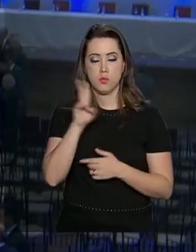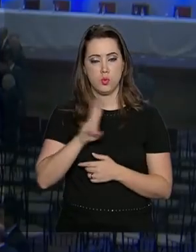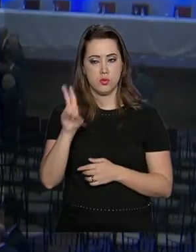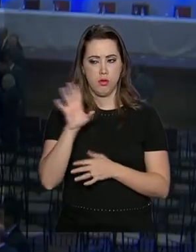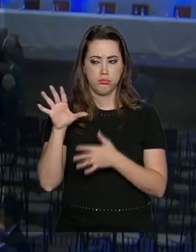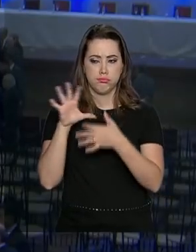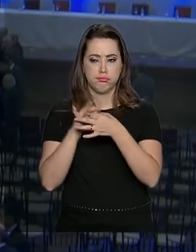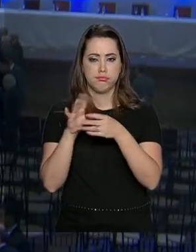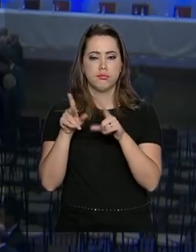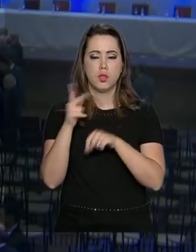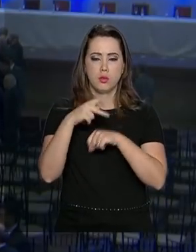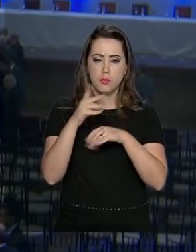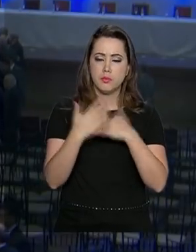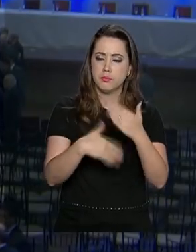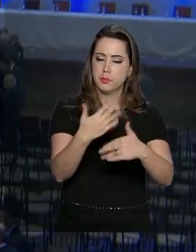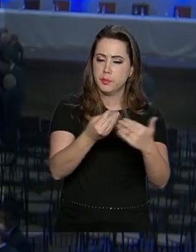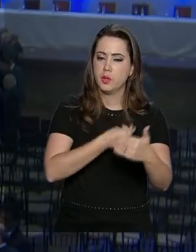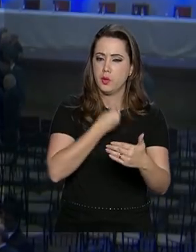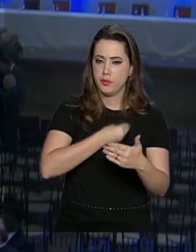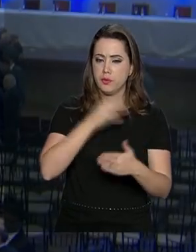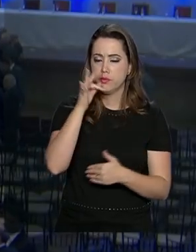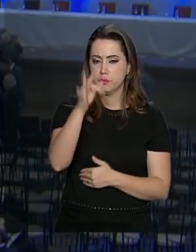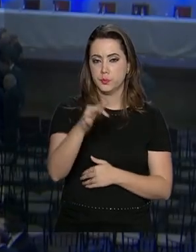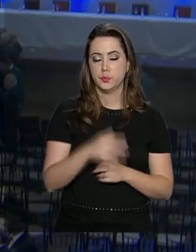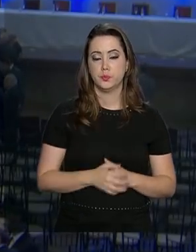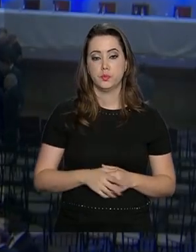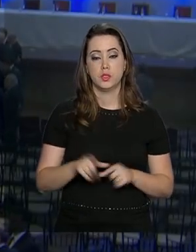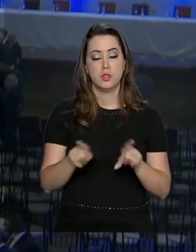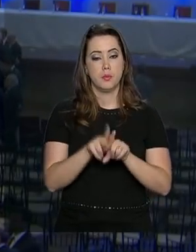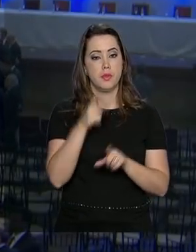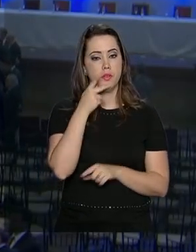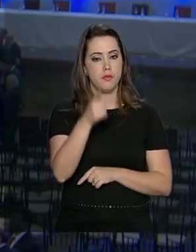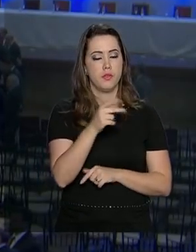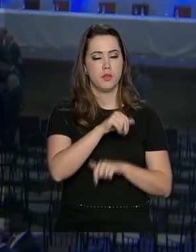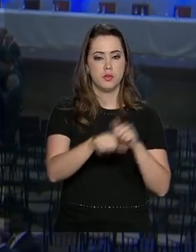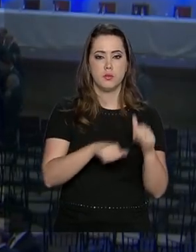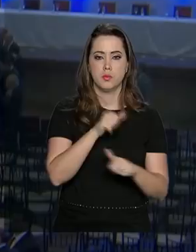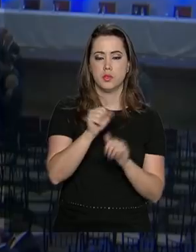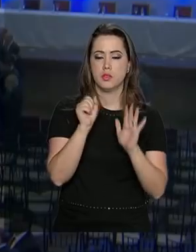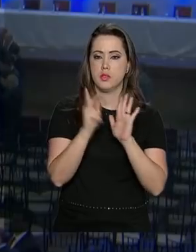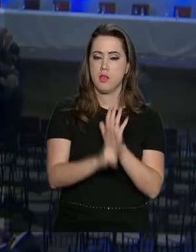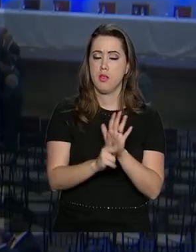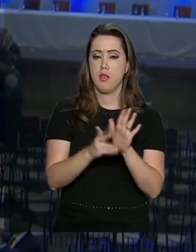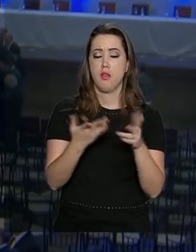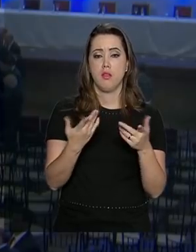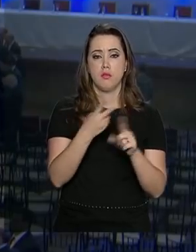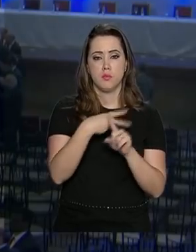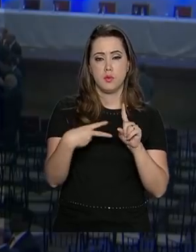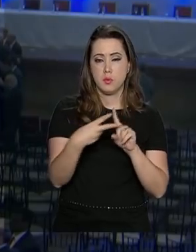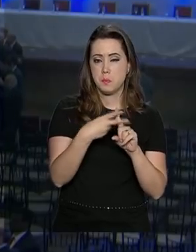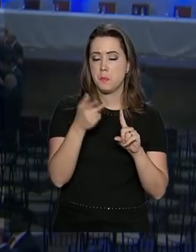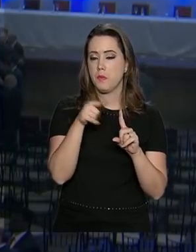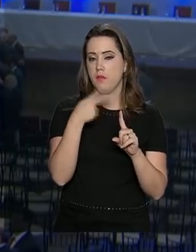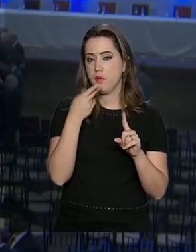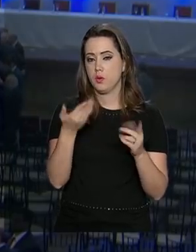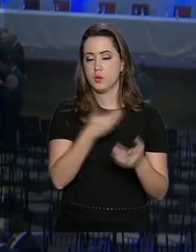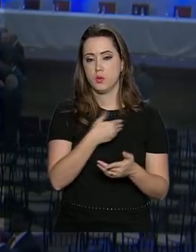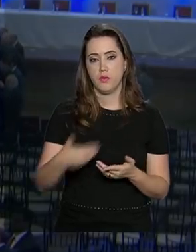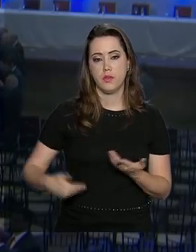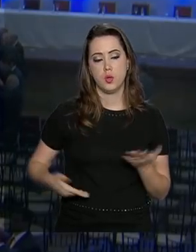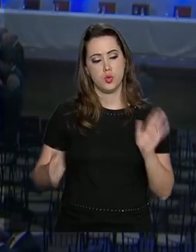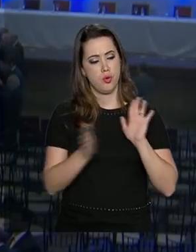Hamilton Mourão falou durante seu discurso também da reforma da Previdência e afirmou que se o atual governo não